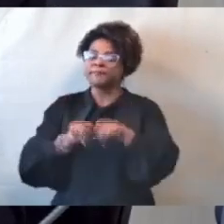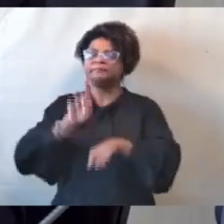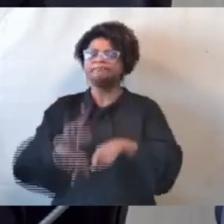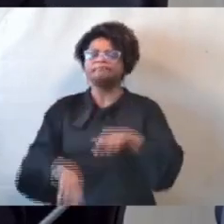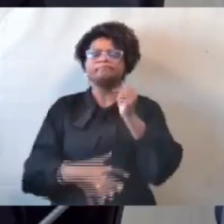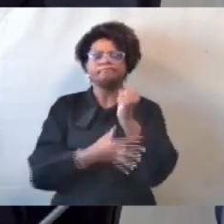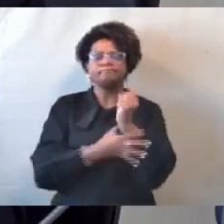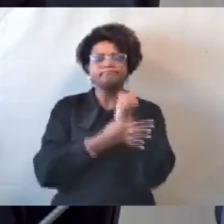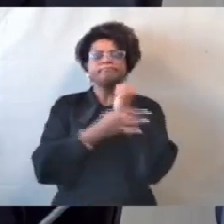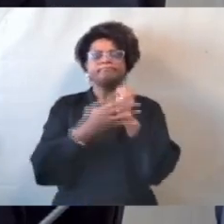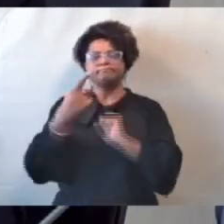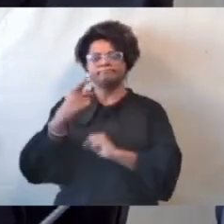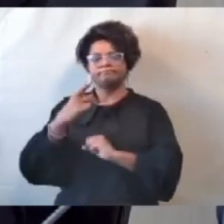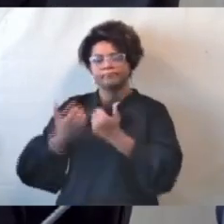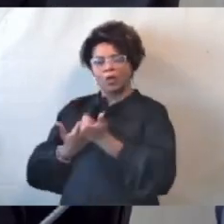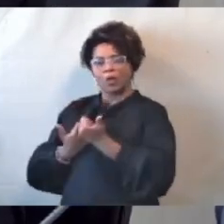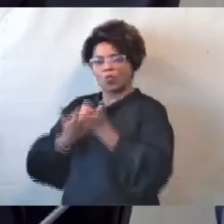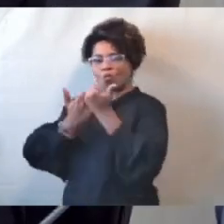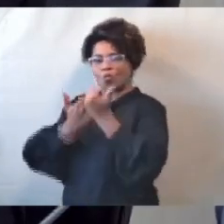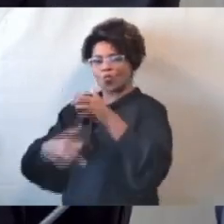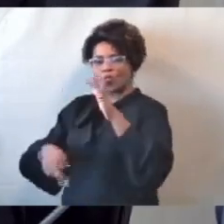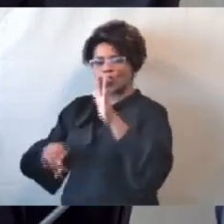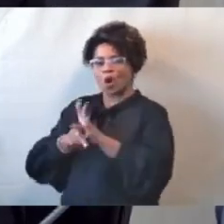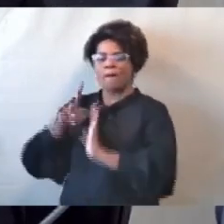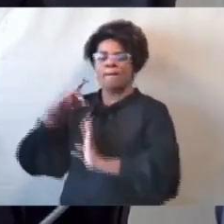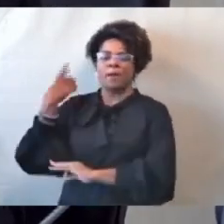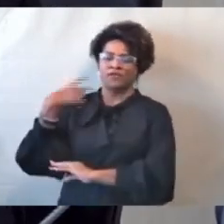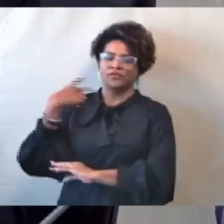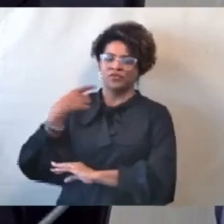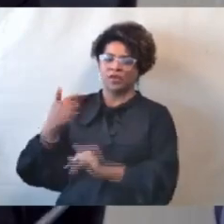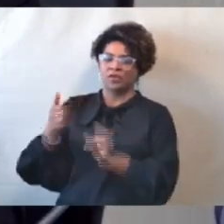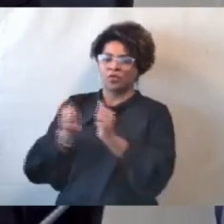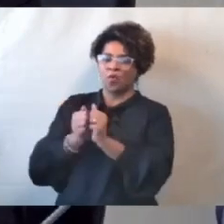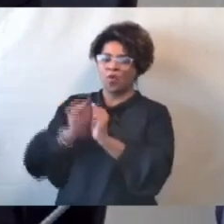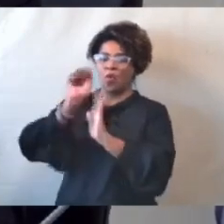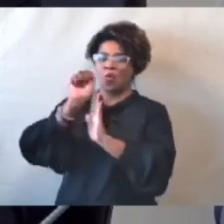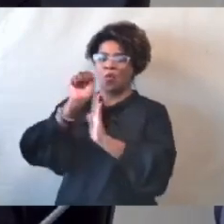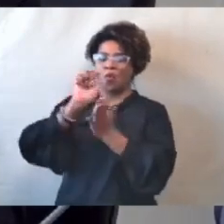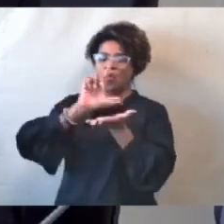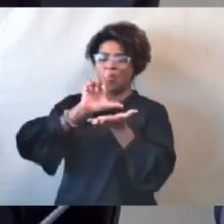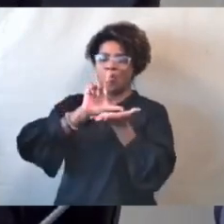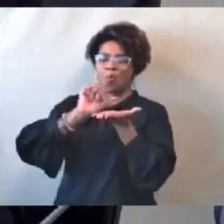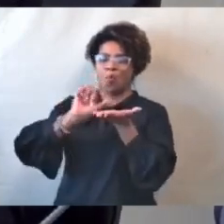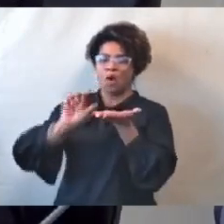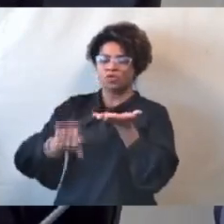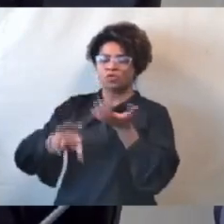assistência de advogado nos termos do artigo 5º, inciso